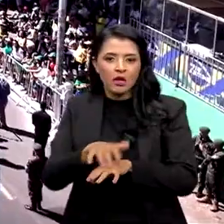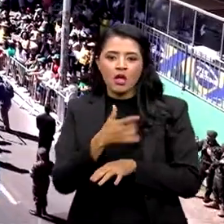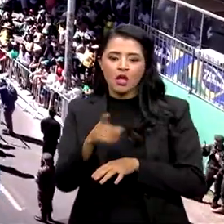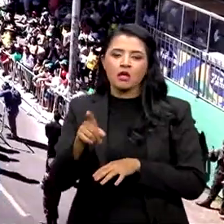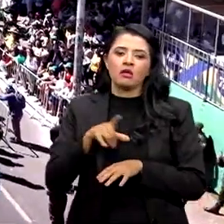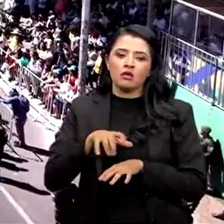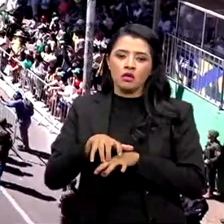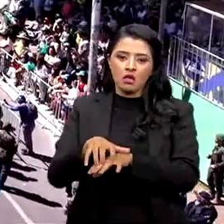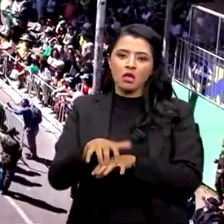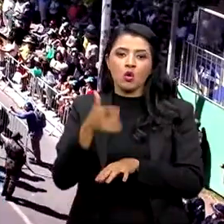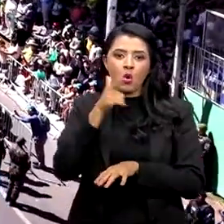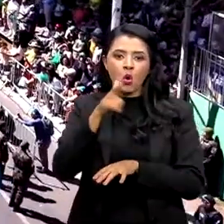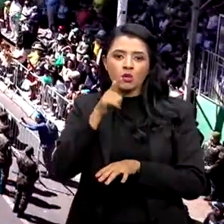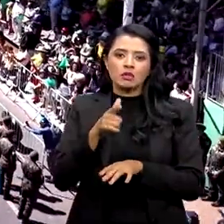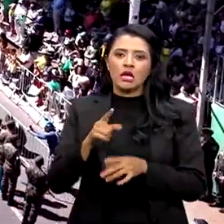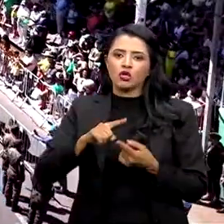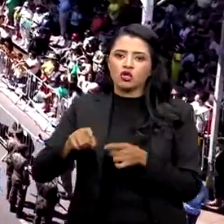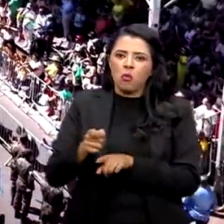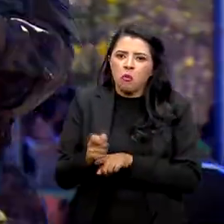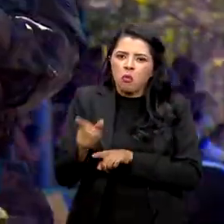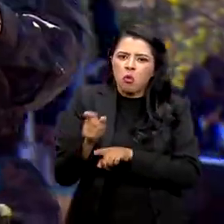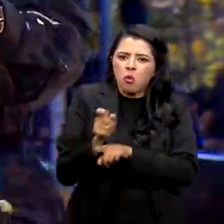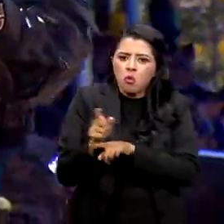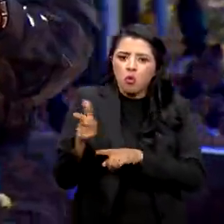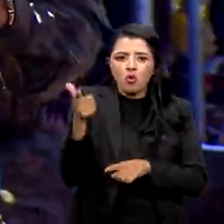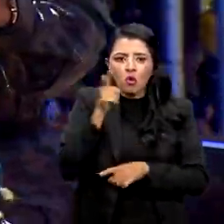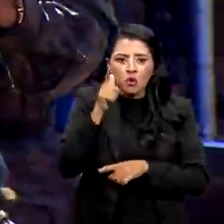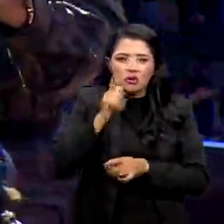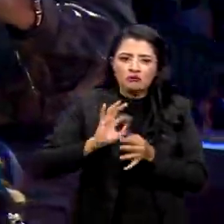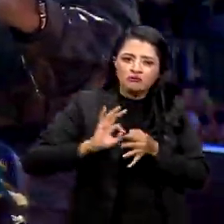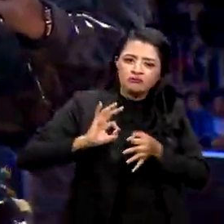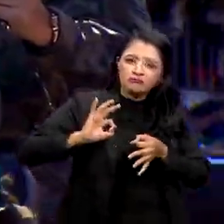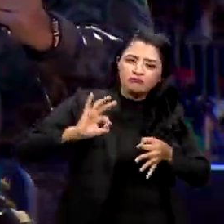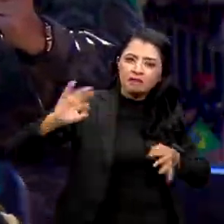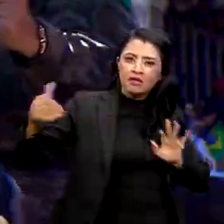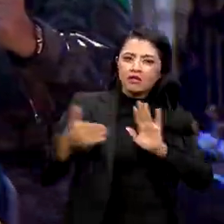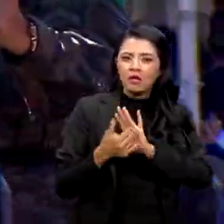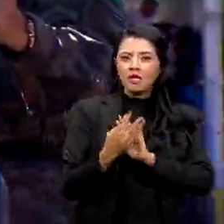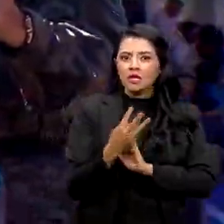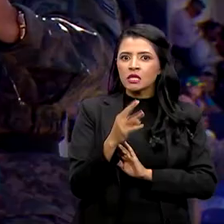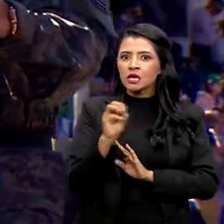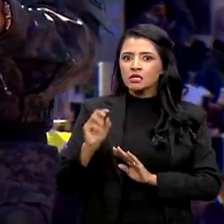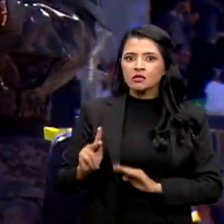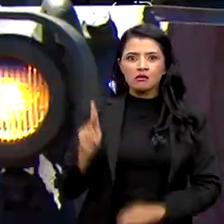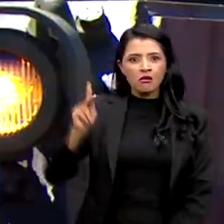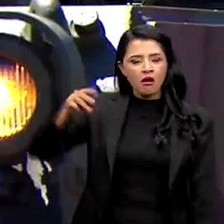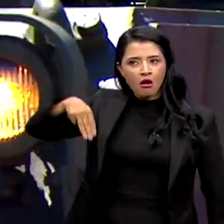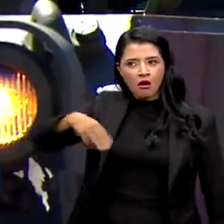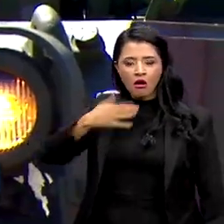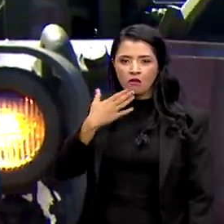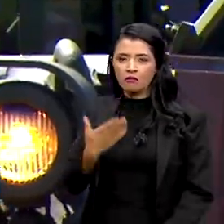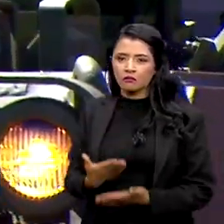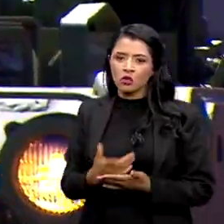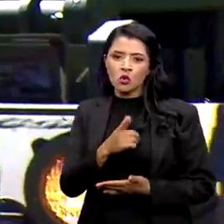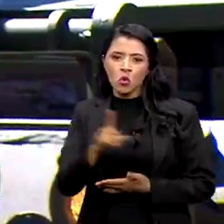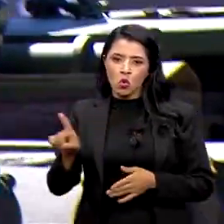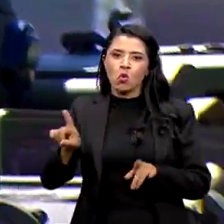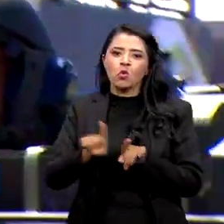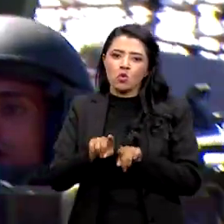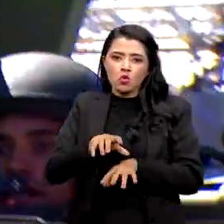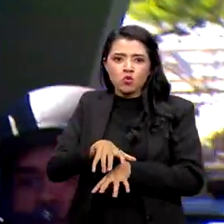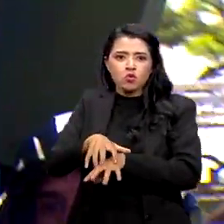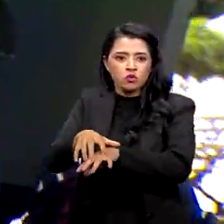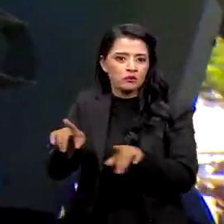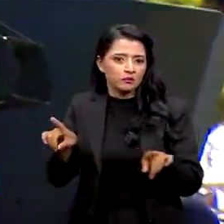munições de diferentes calibres a uma distância de até 300 quilômetros. Outros veículos